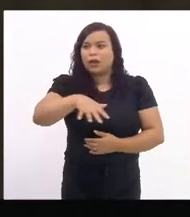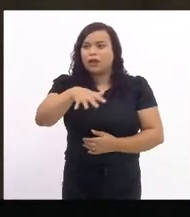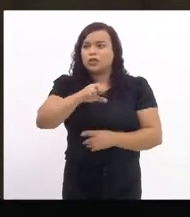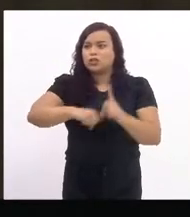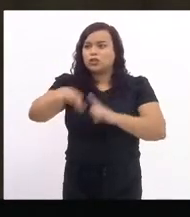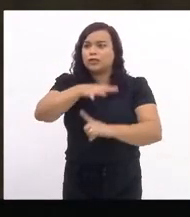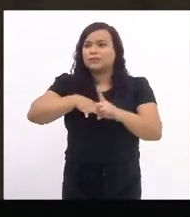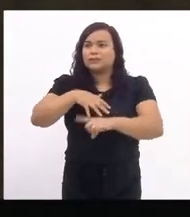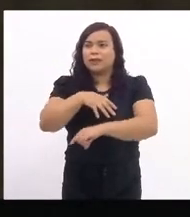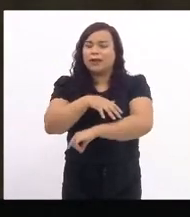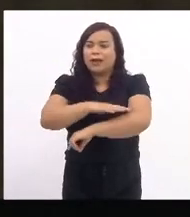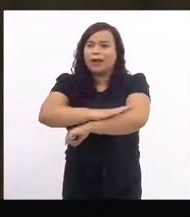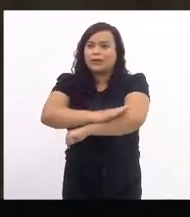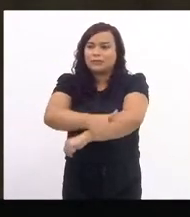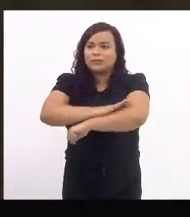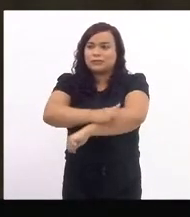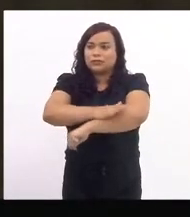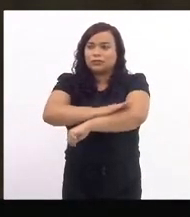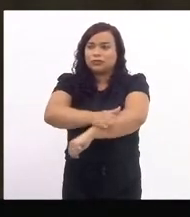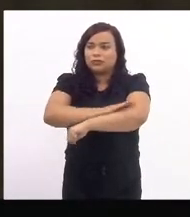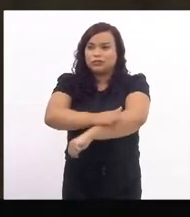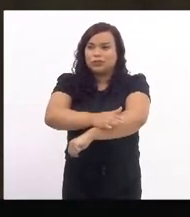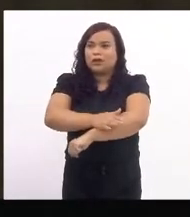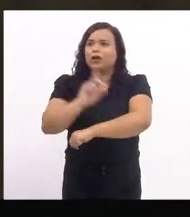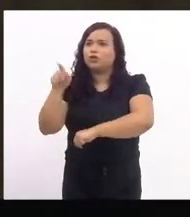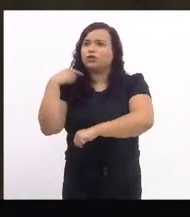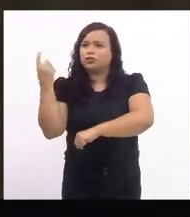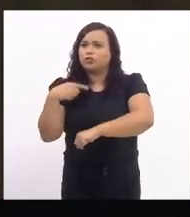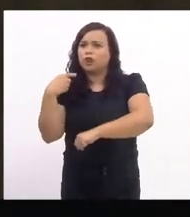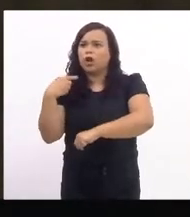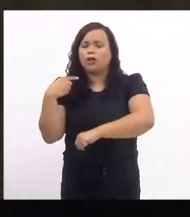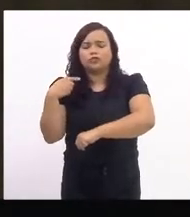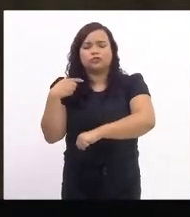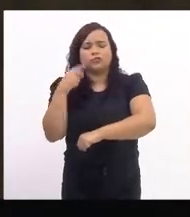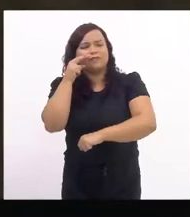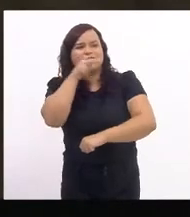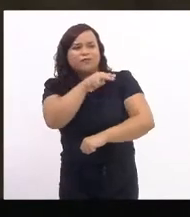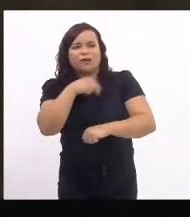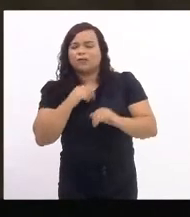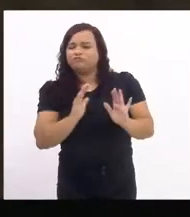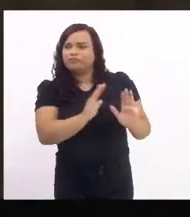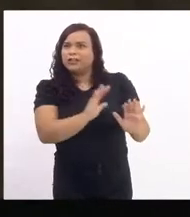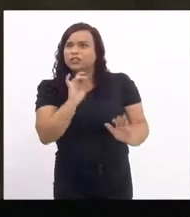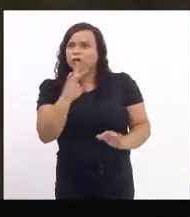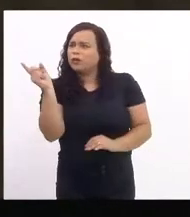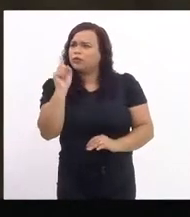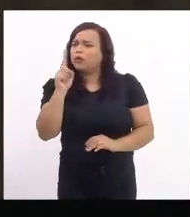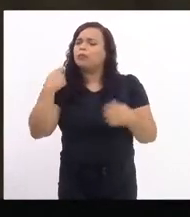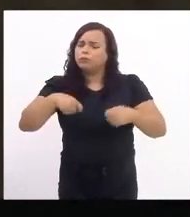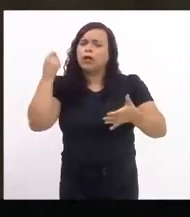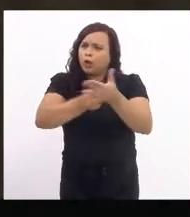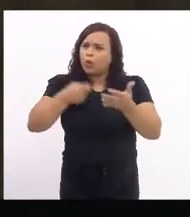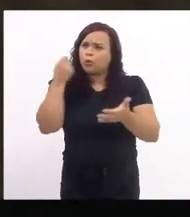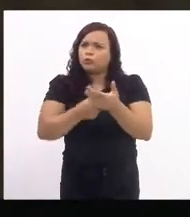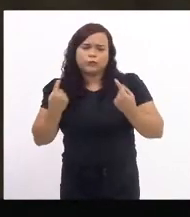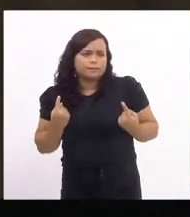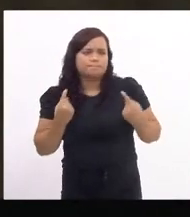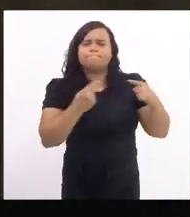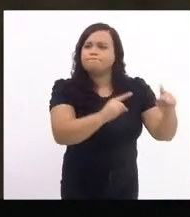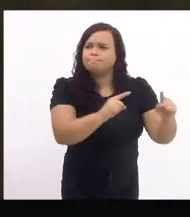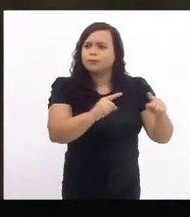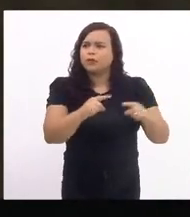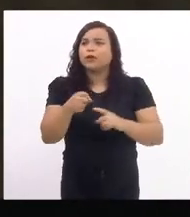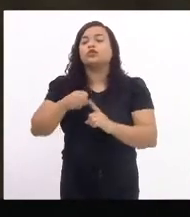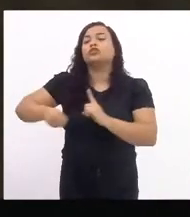suficiente não ser racista, é preciso fazer a luta antirracista. Numa sociedade machista não é suficiente não ser machista.